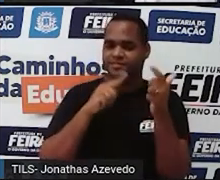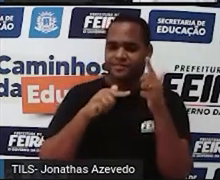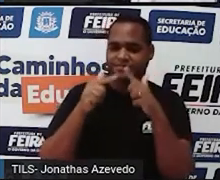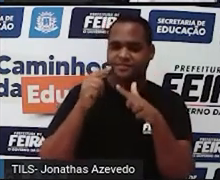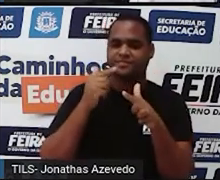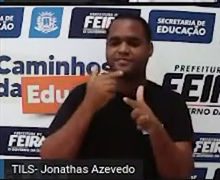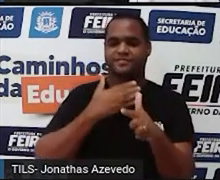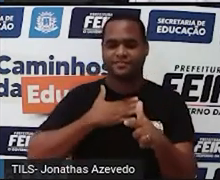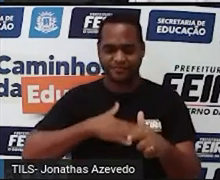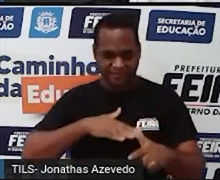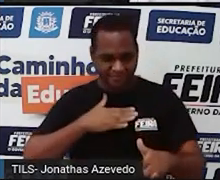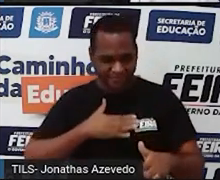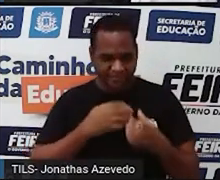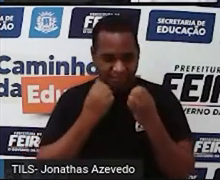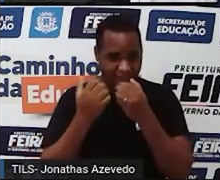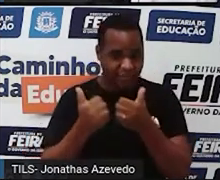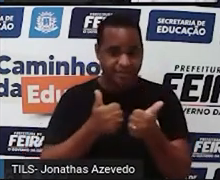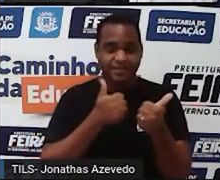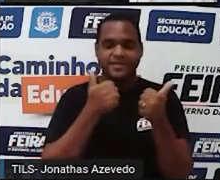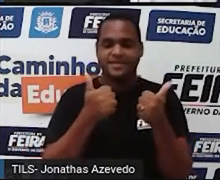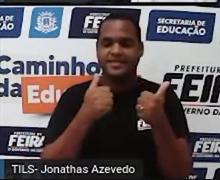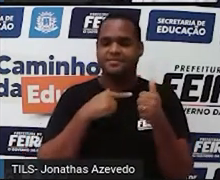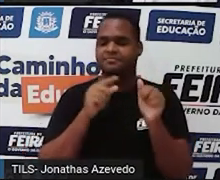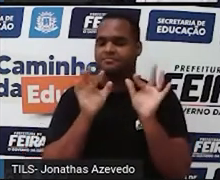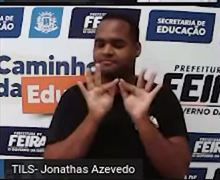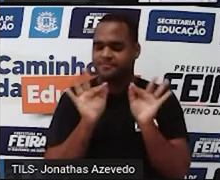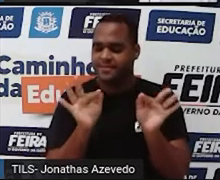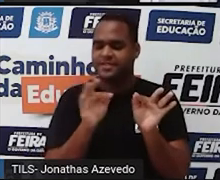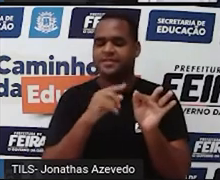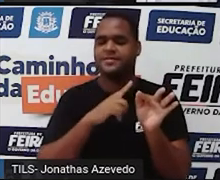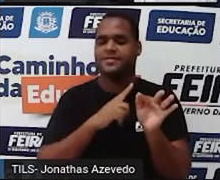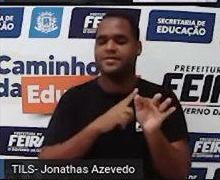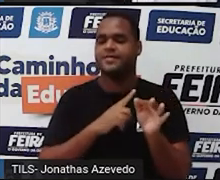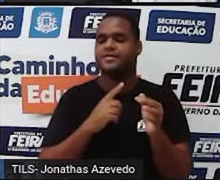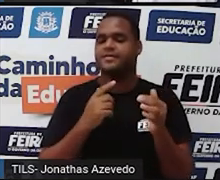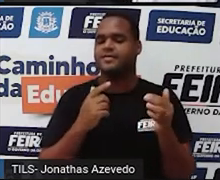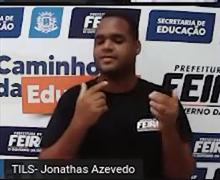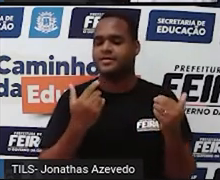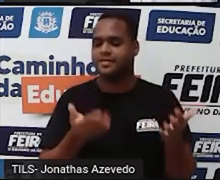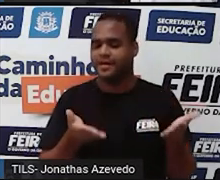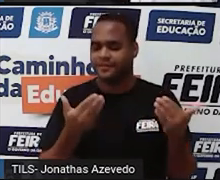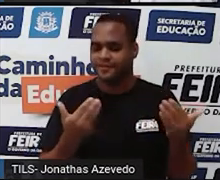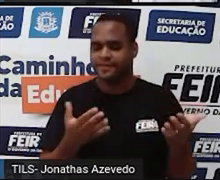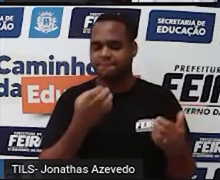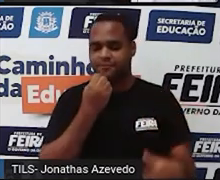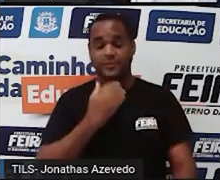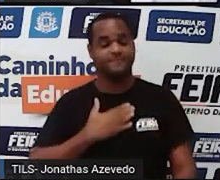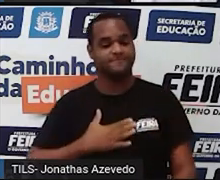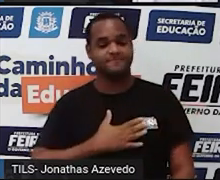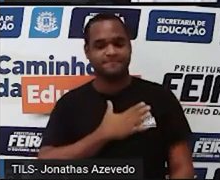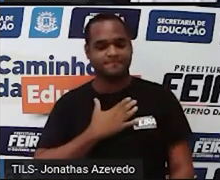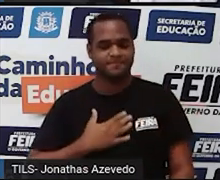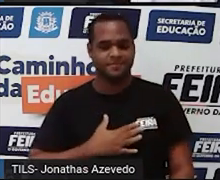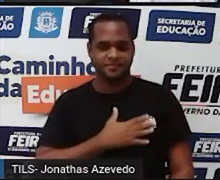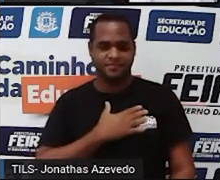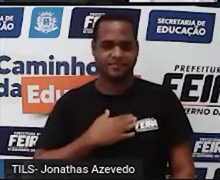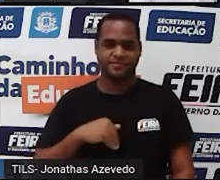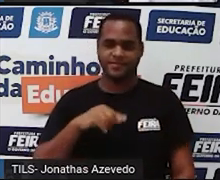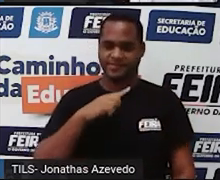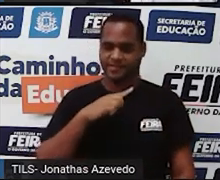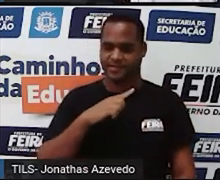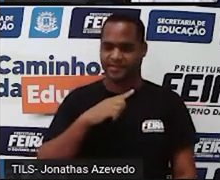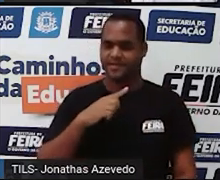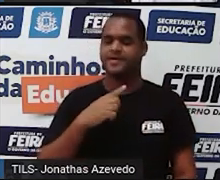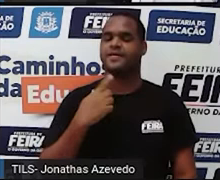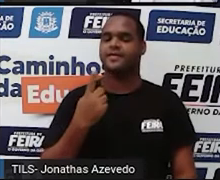mais tranquilo, do jeito mais simples, do jeito mais leve, do jeito mais prazeroso. Beleza? E essa